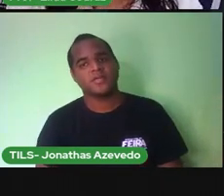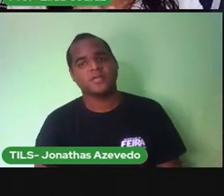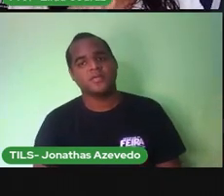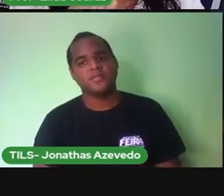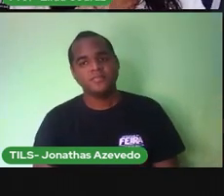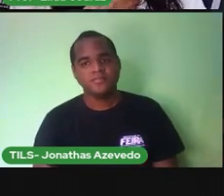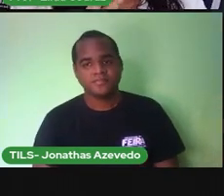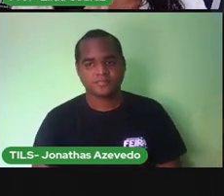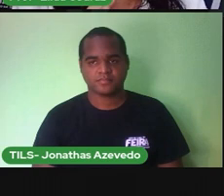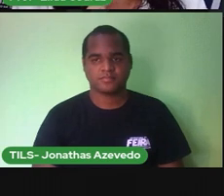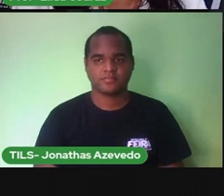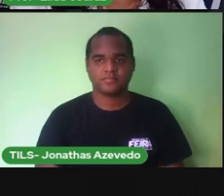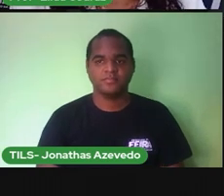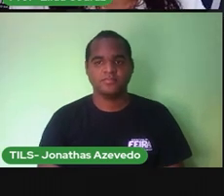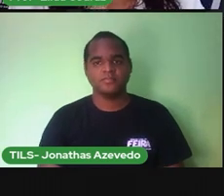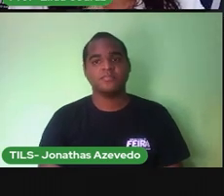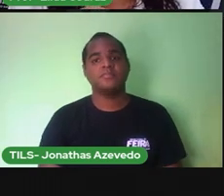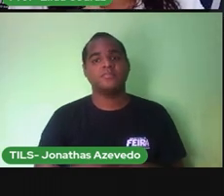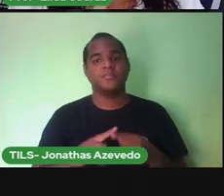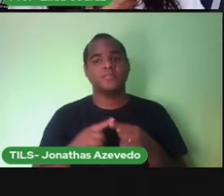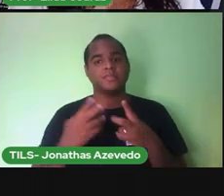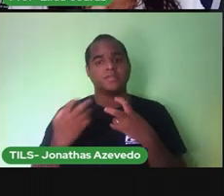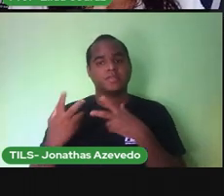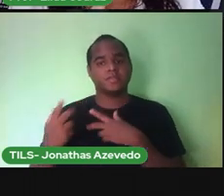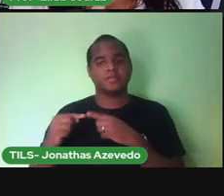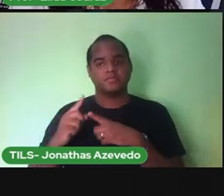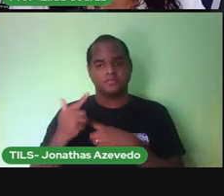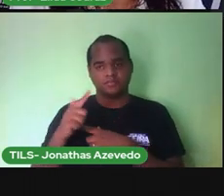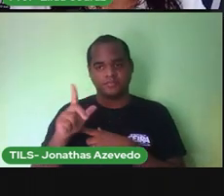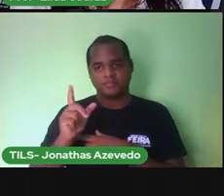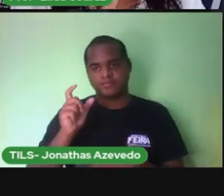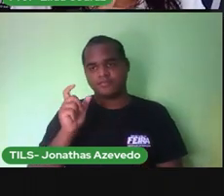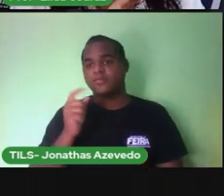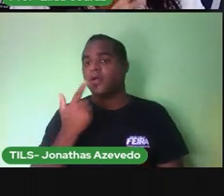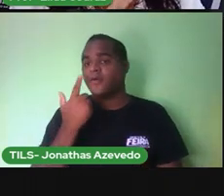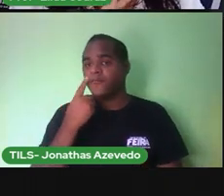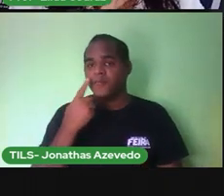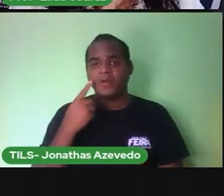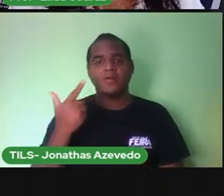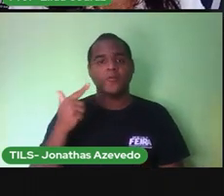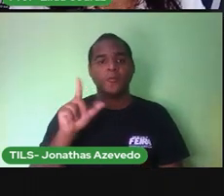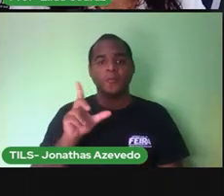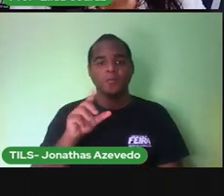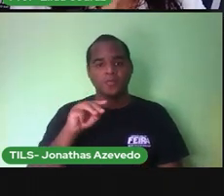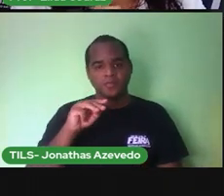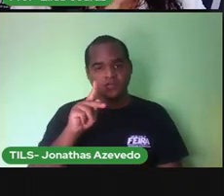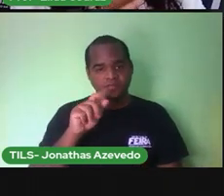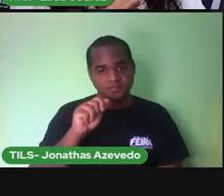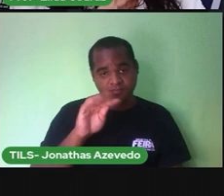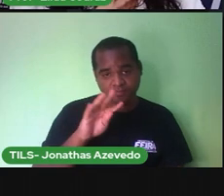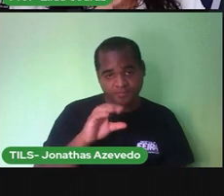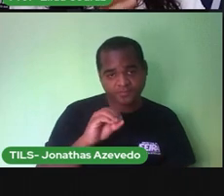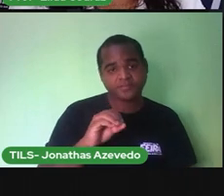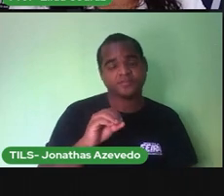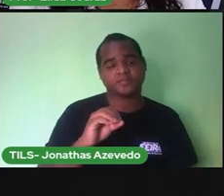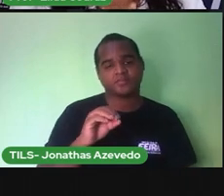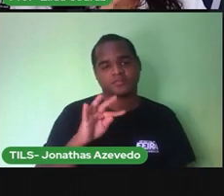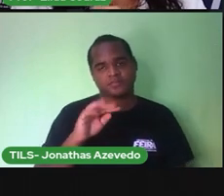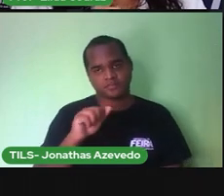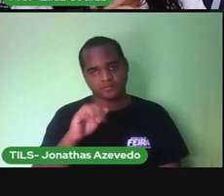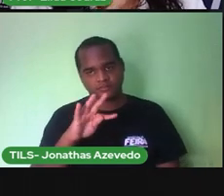Fato Jato Pato Tato